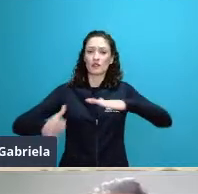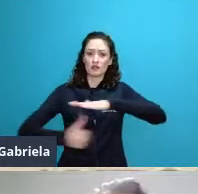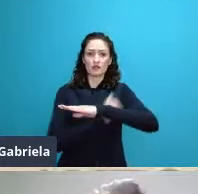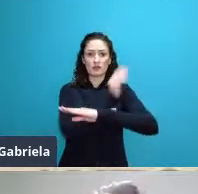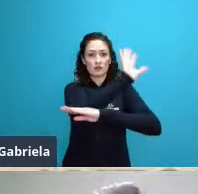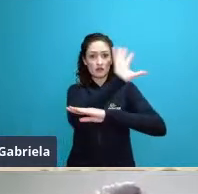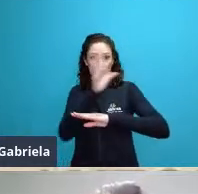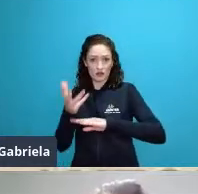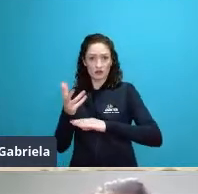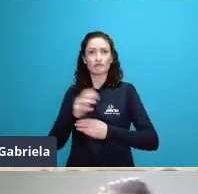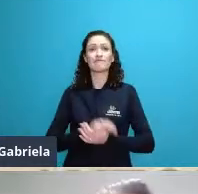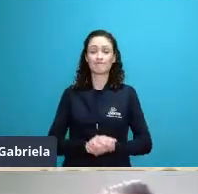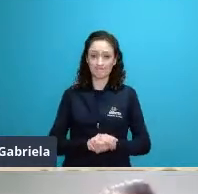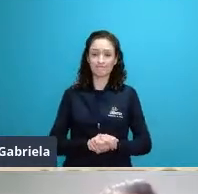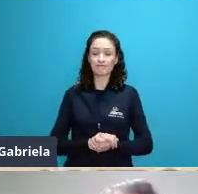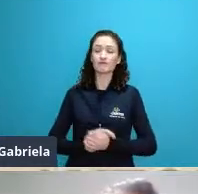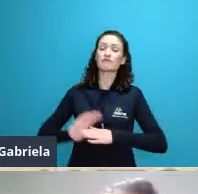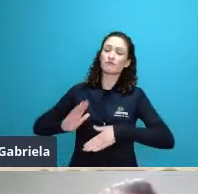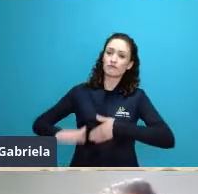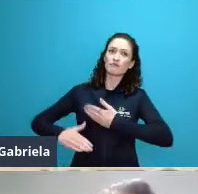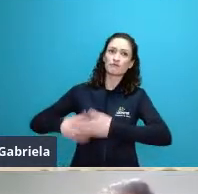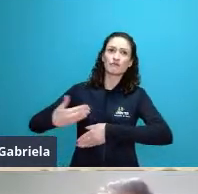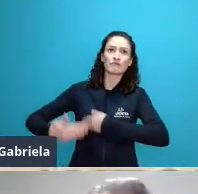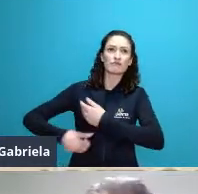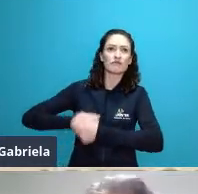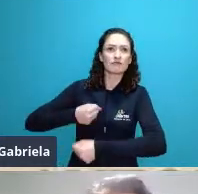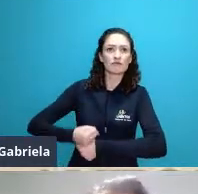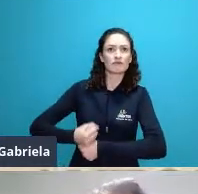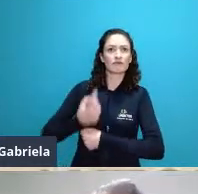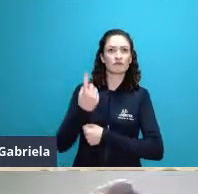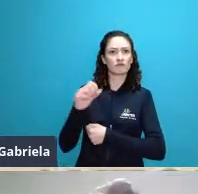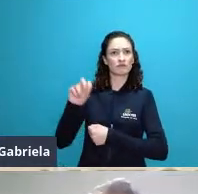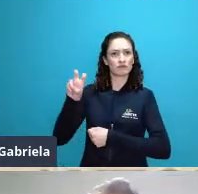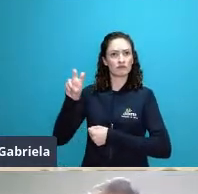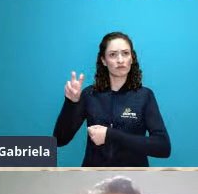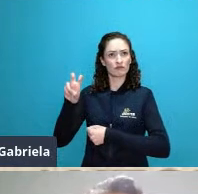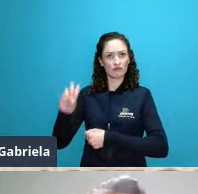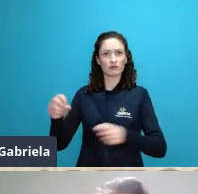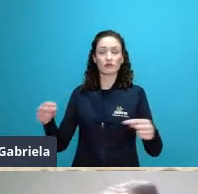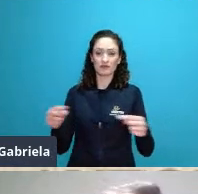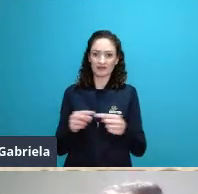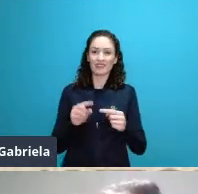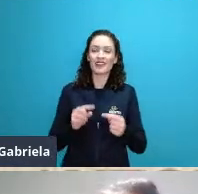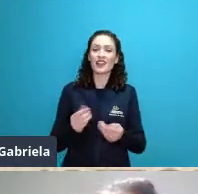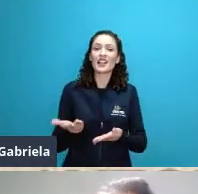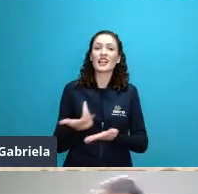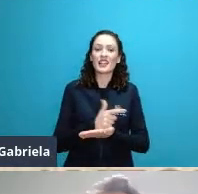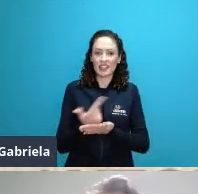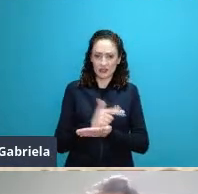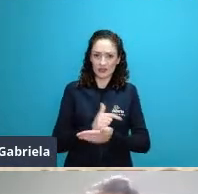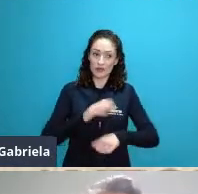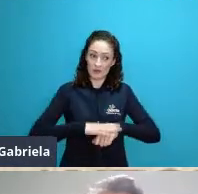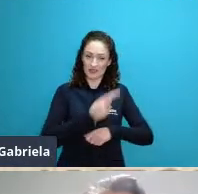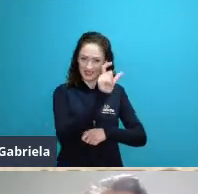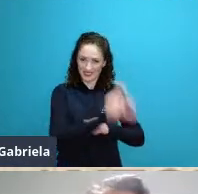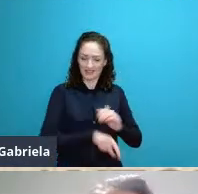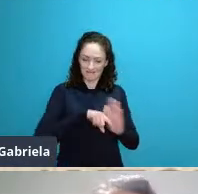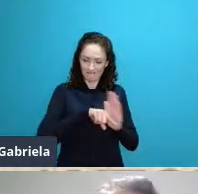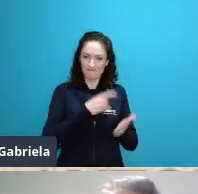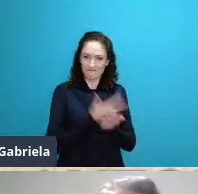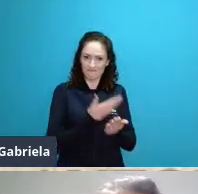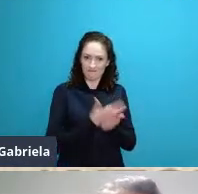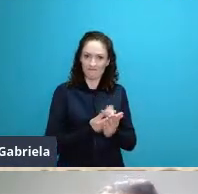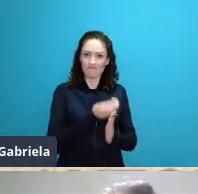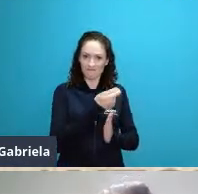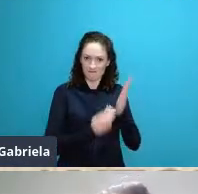ele lançou esse livro que foi o Fundamentos of Ecology Fundamentos Teóricos da Ecologia que veio se tornar o nome hoje